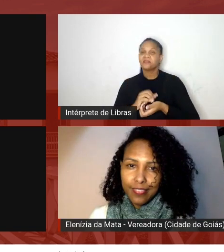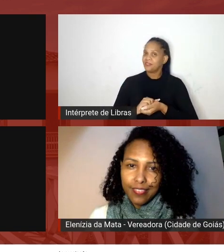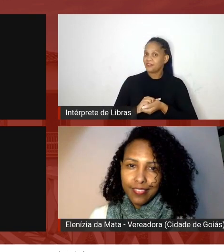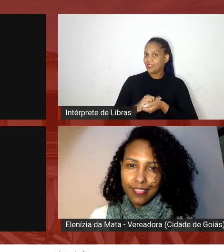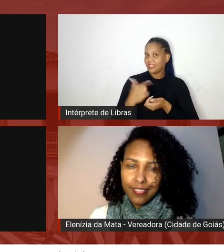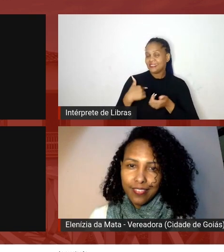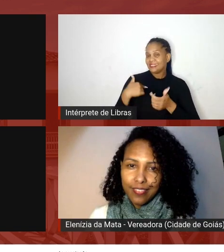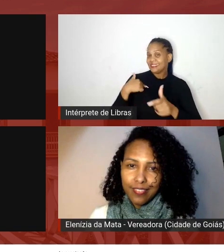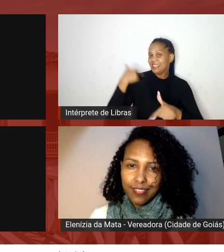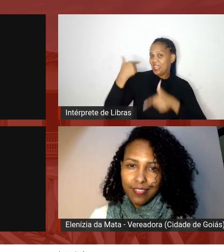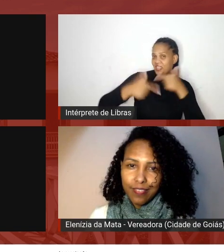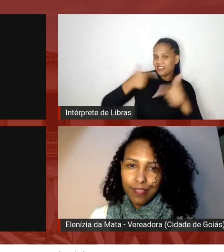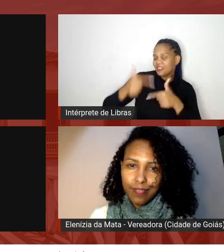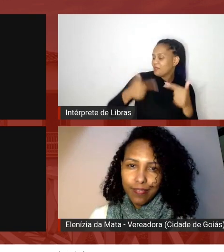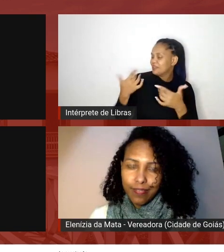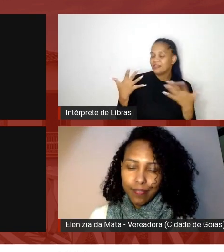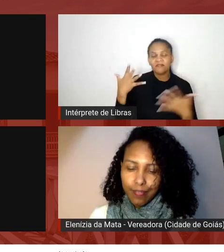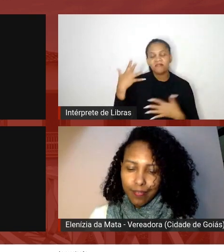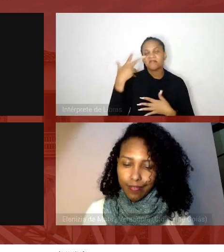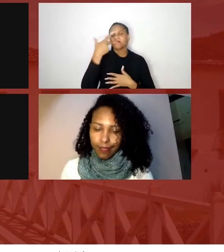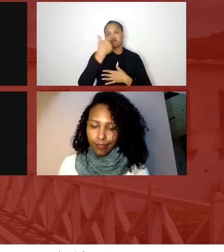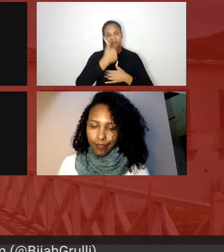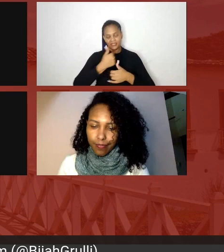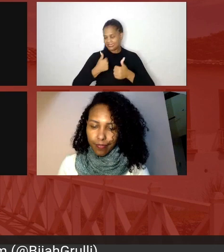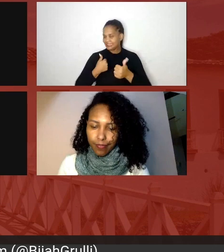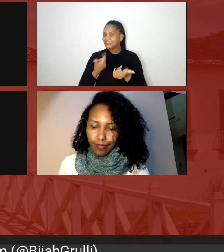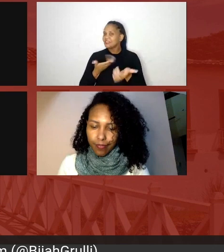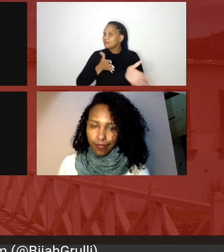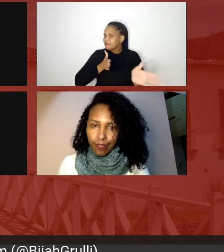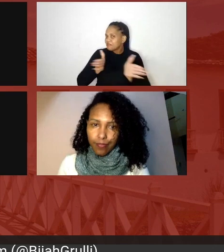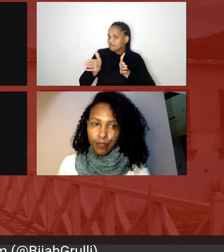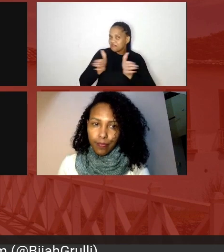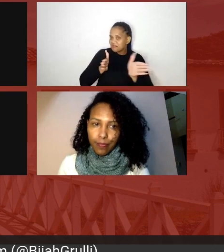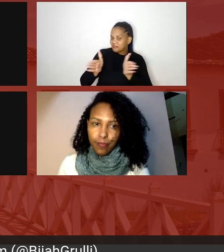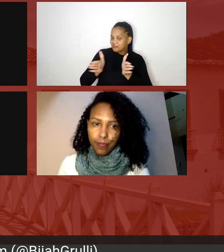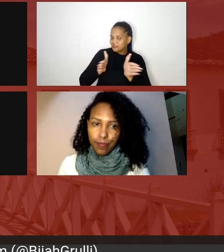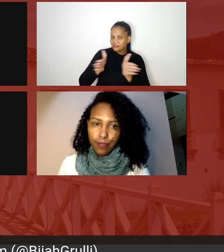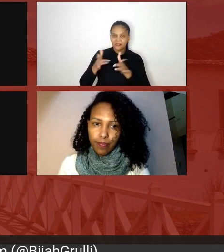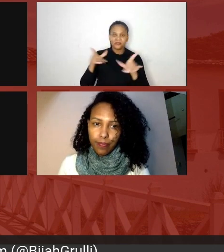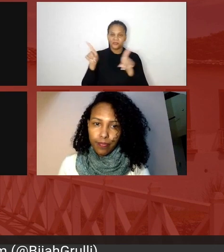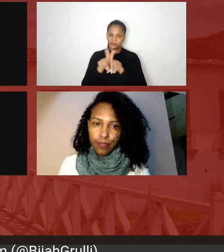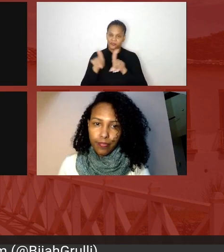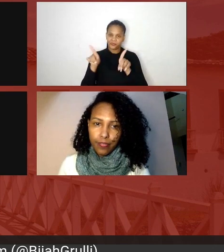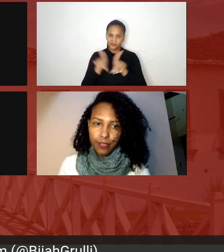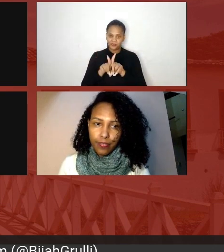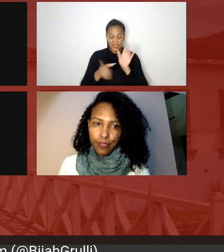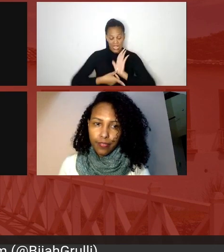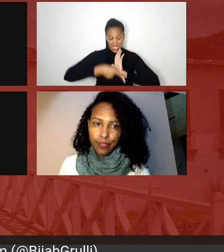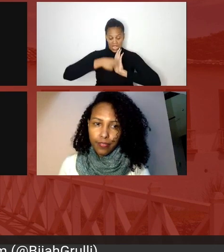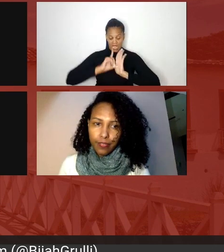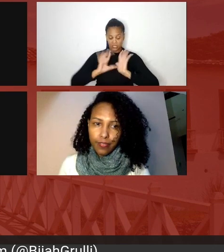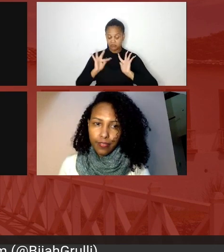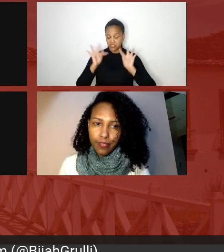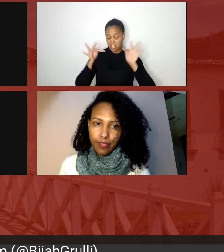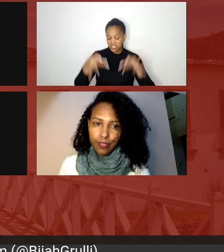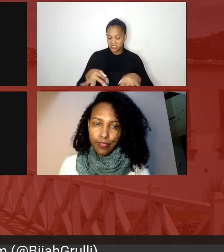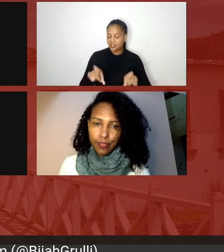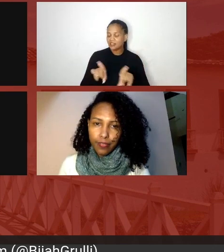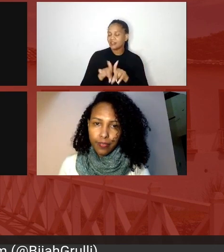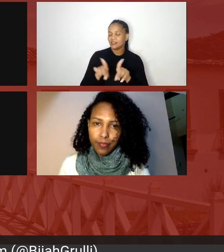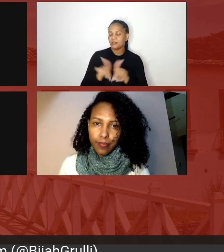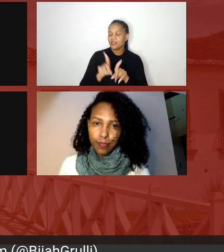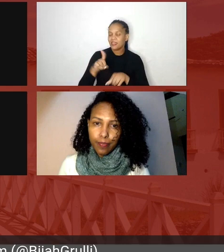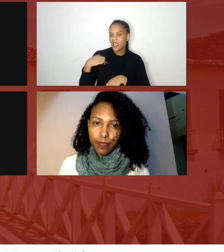importante tão bonito nesse processo de garantia da diversidade também antes da gente finalizar então a gente vai